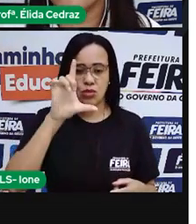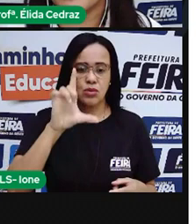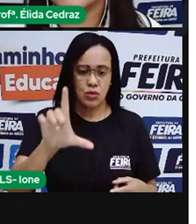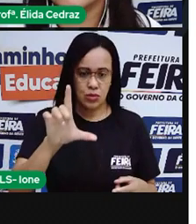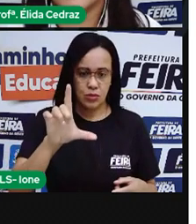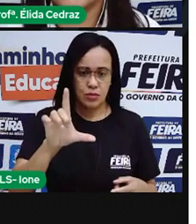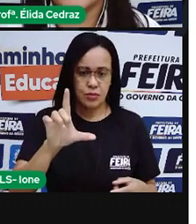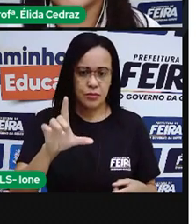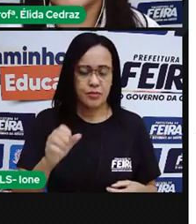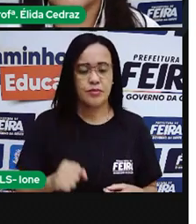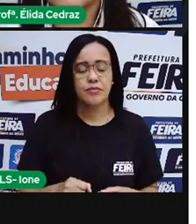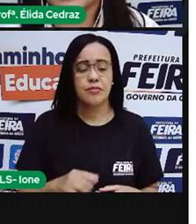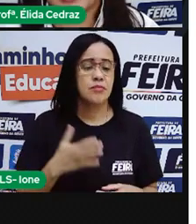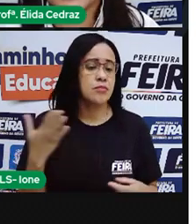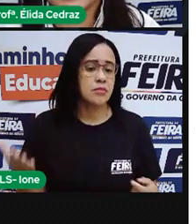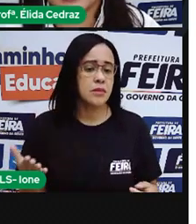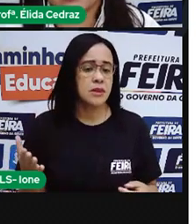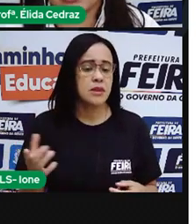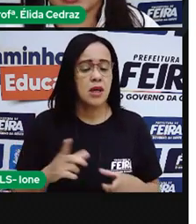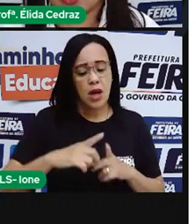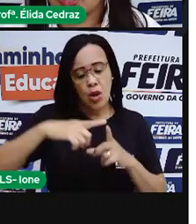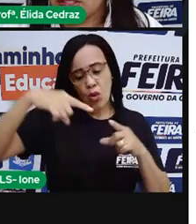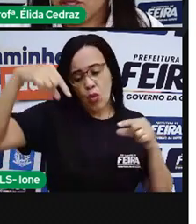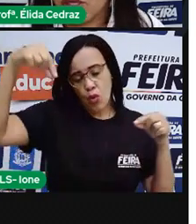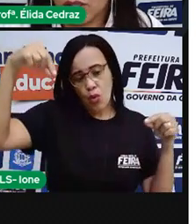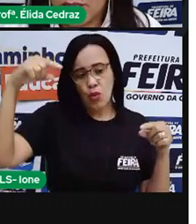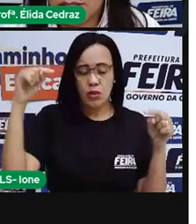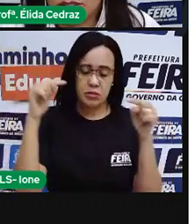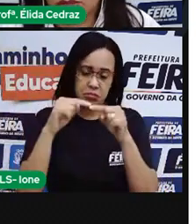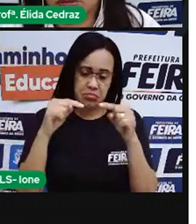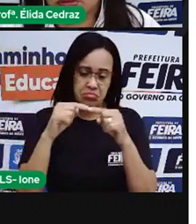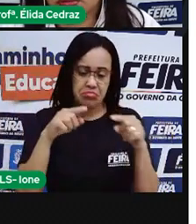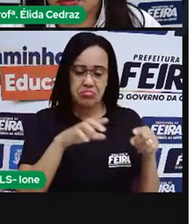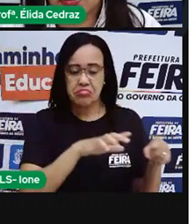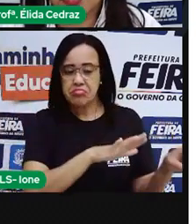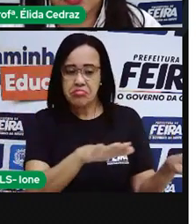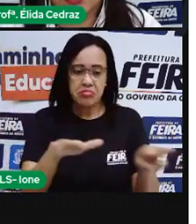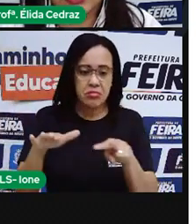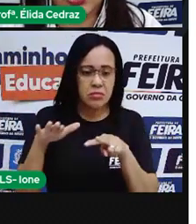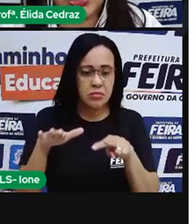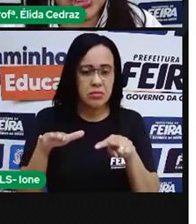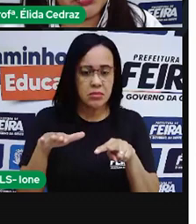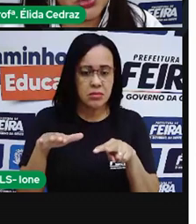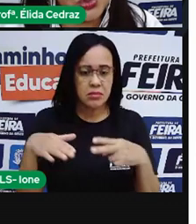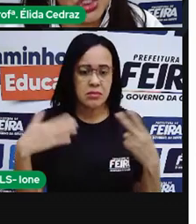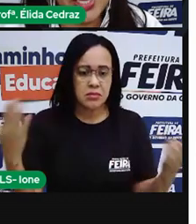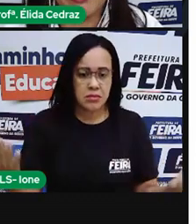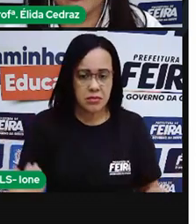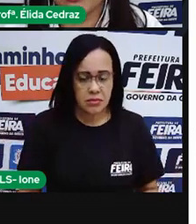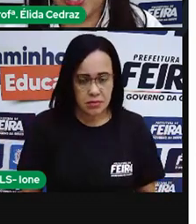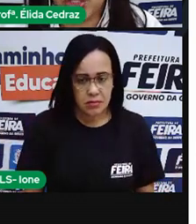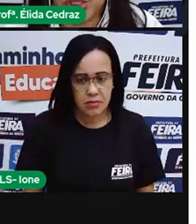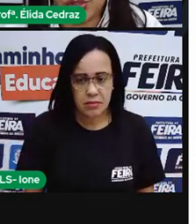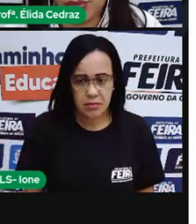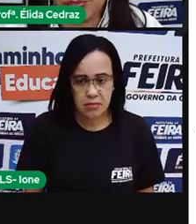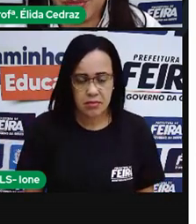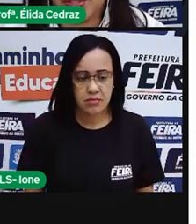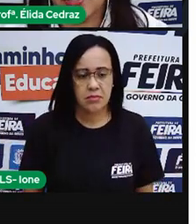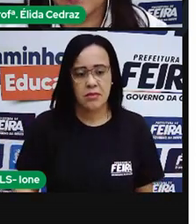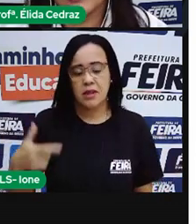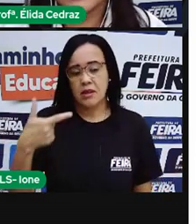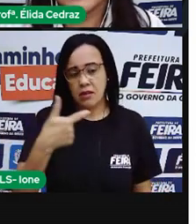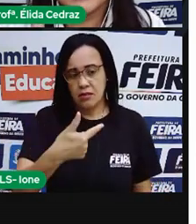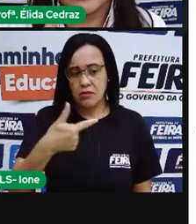em qual fase da lua estamos essa semana? Olha só, nós estamos no dia 29